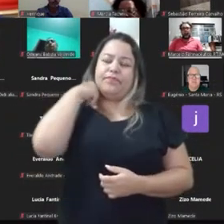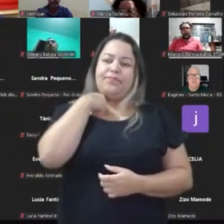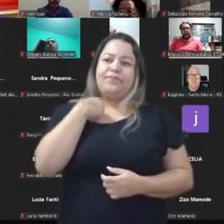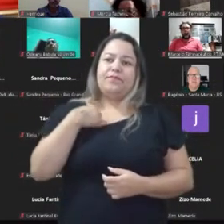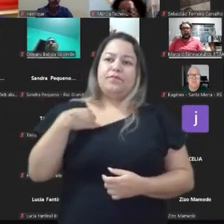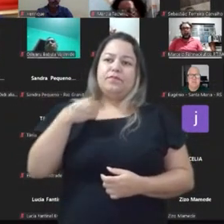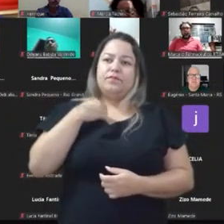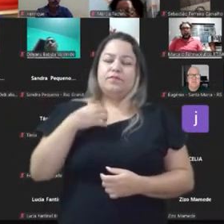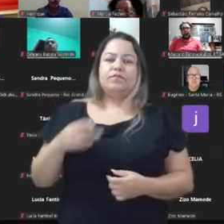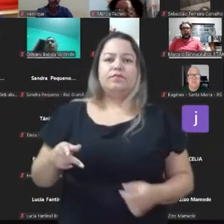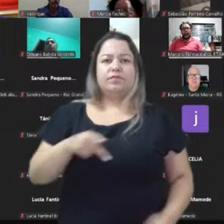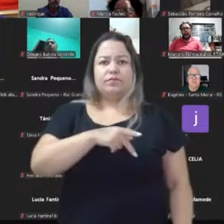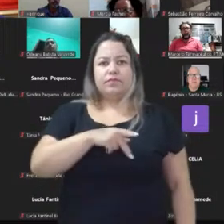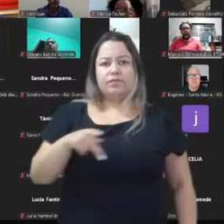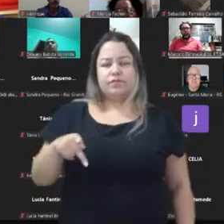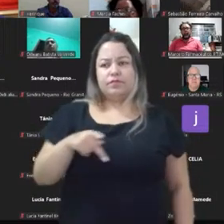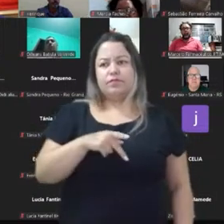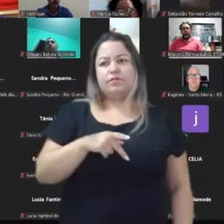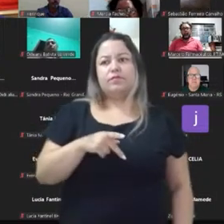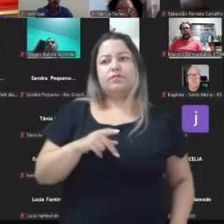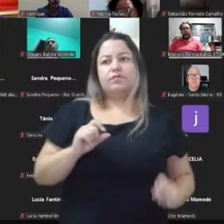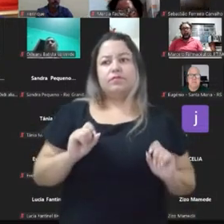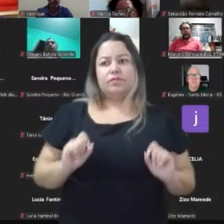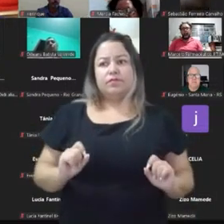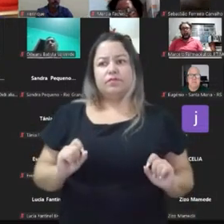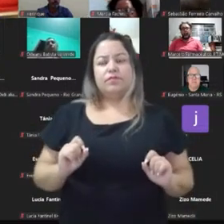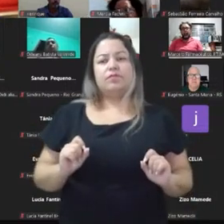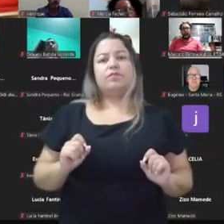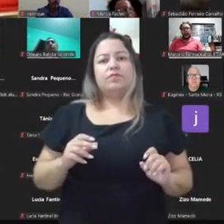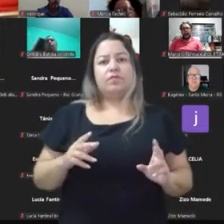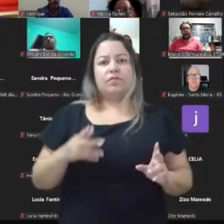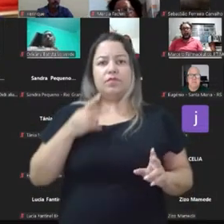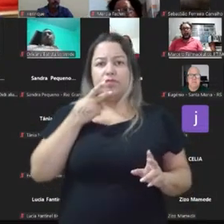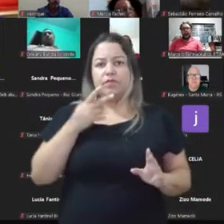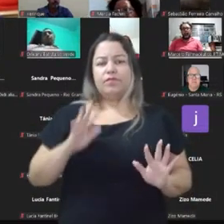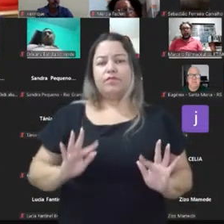Professor Paulo Faltai, faça suas considerações finais, por gentileza.